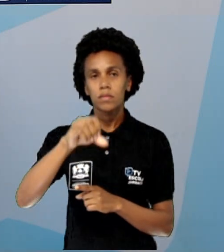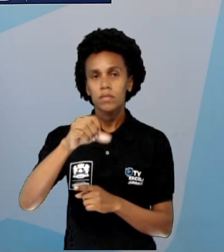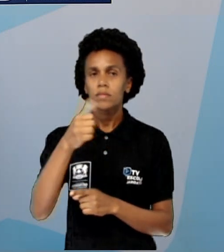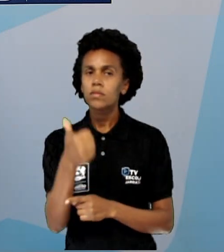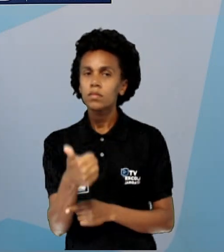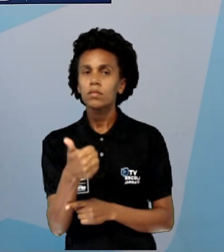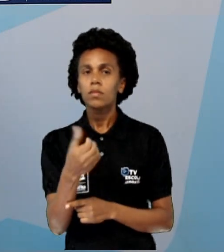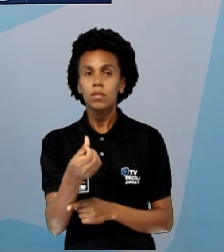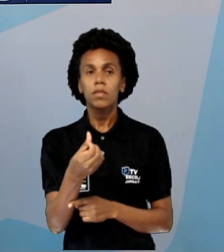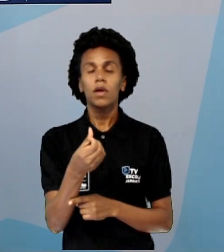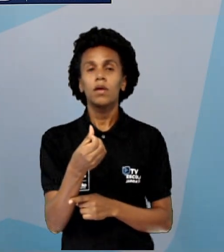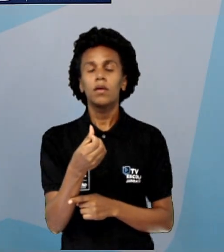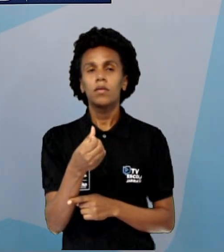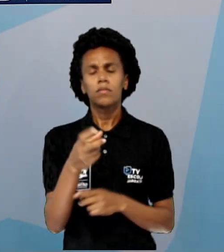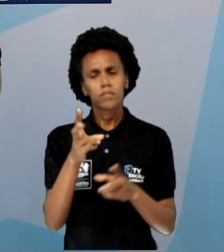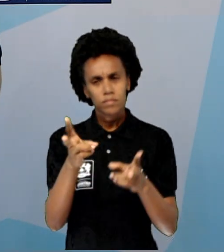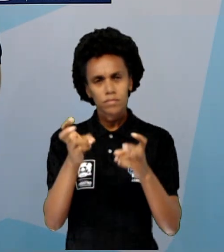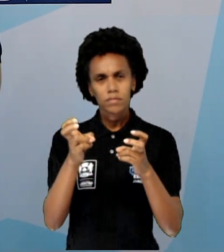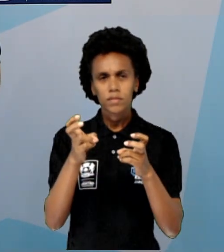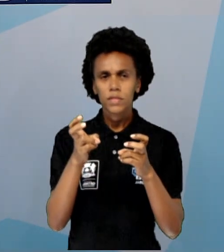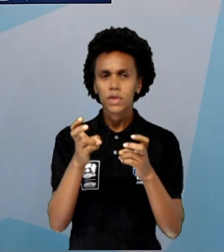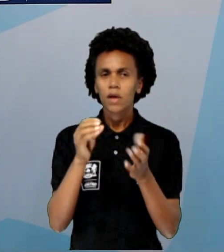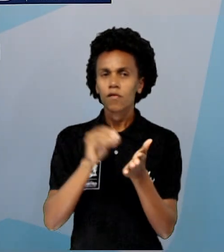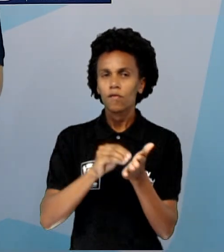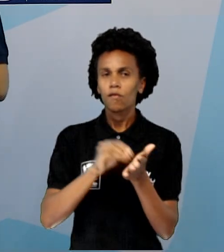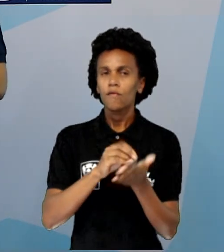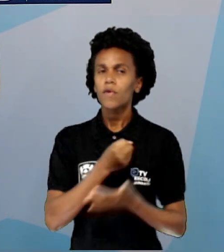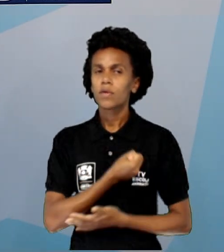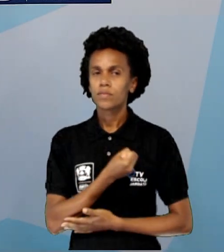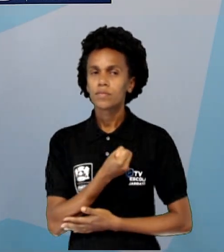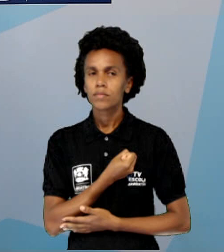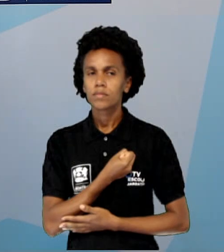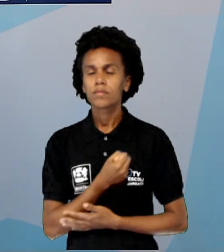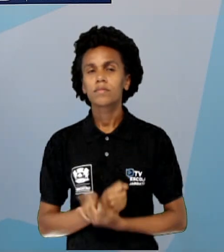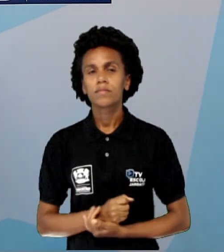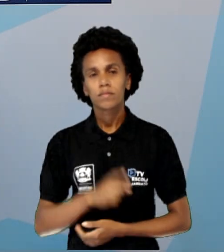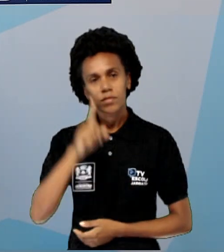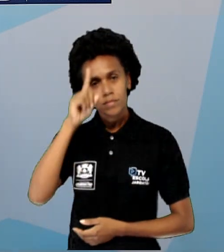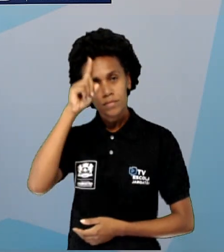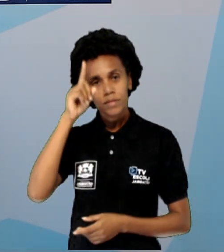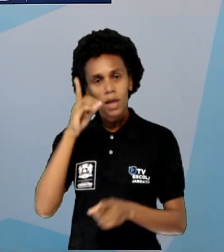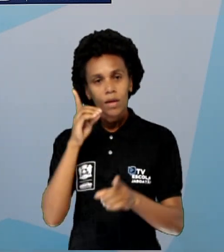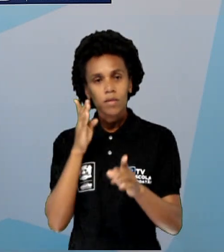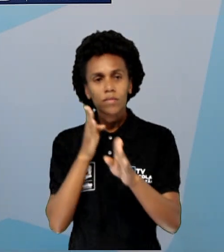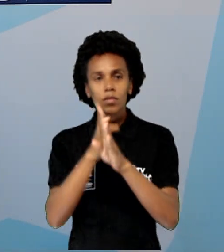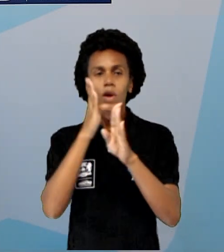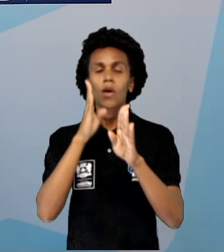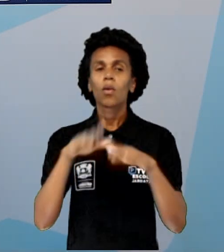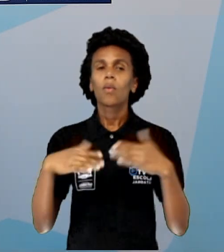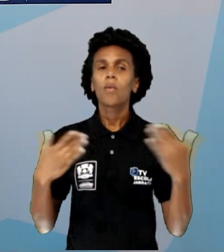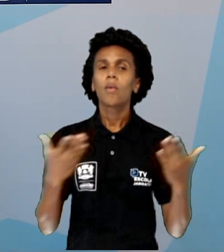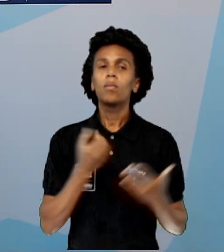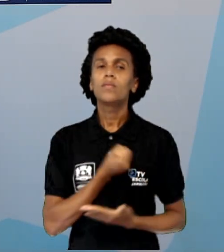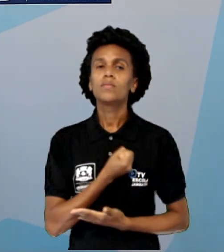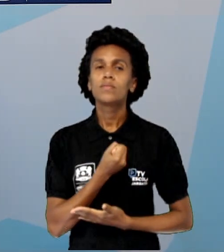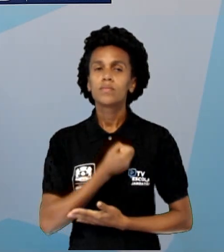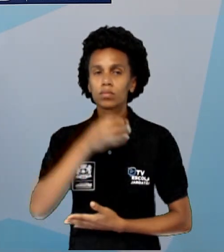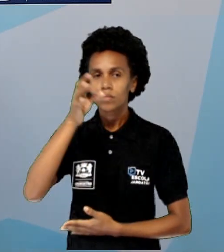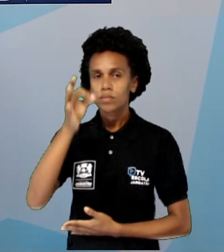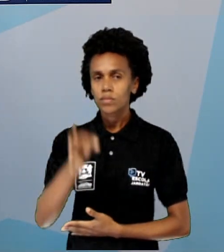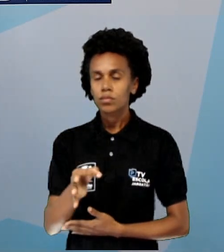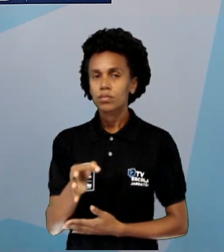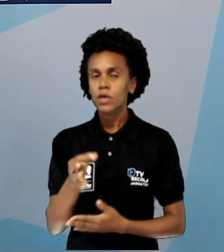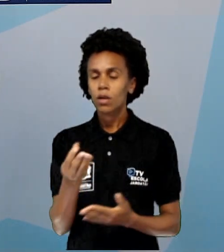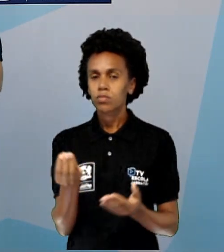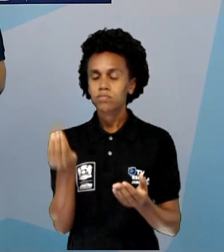faltando, né? Então, tá. A ideia é a gente tentar descobrir qual é o número correto a ser colocado no lugar